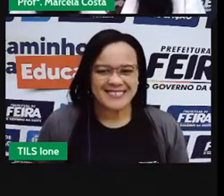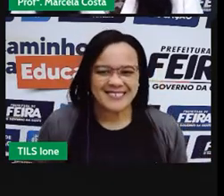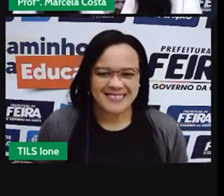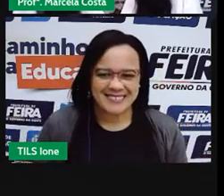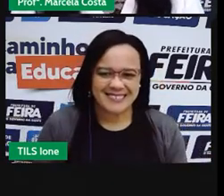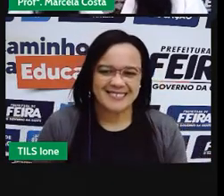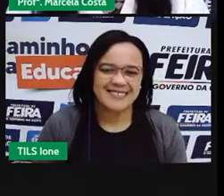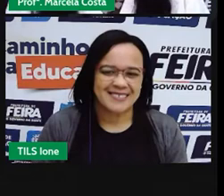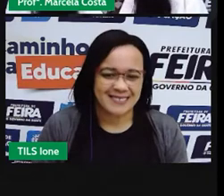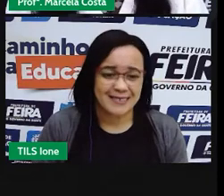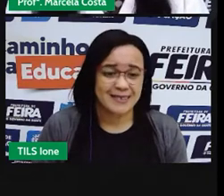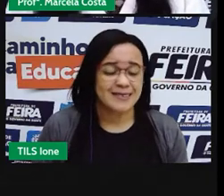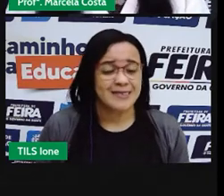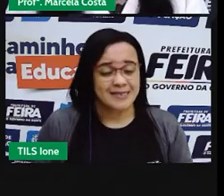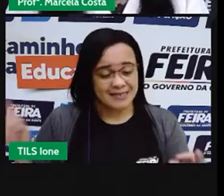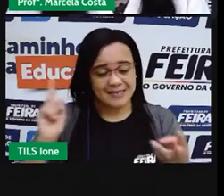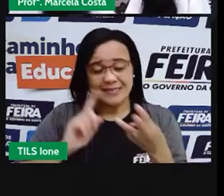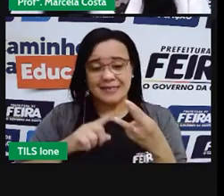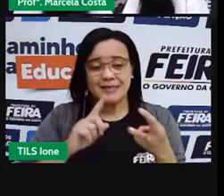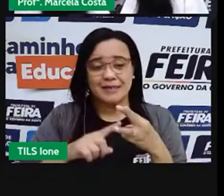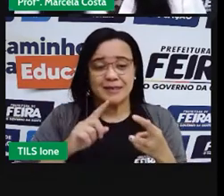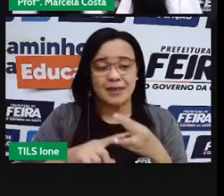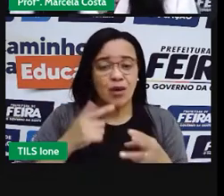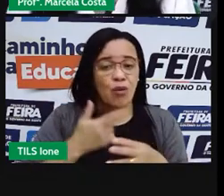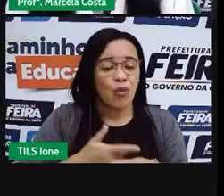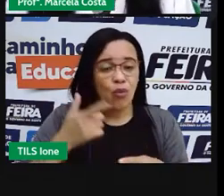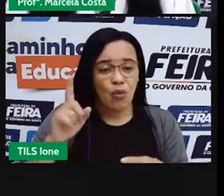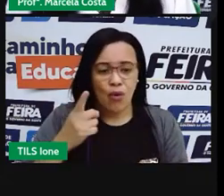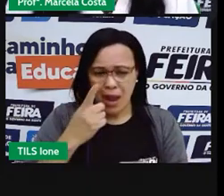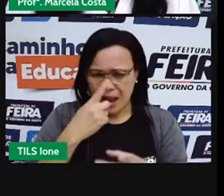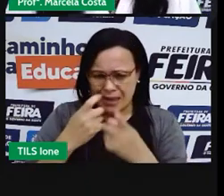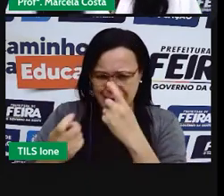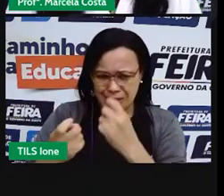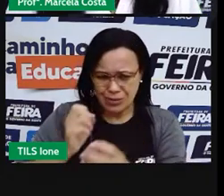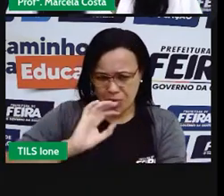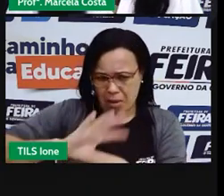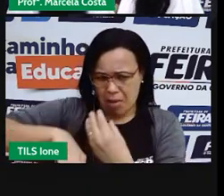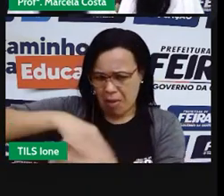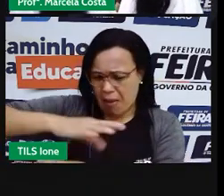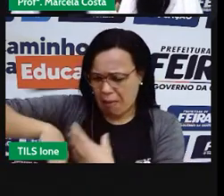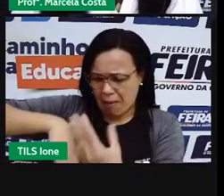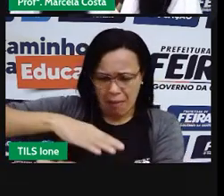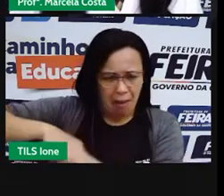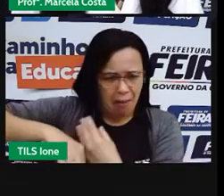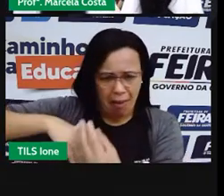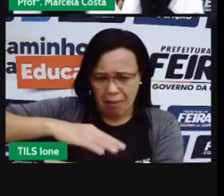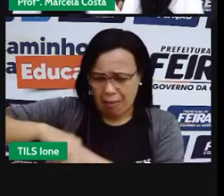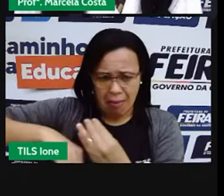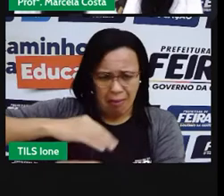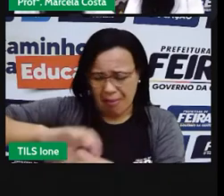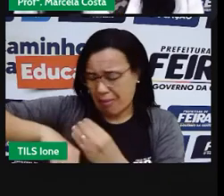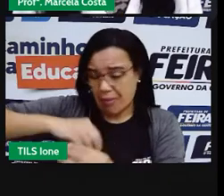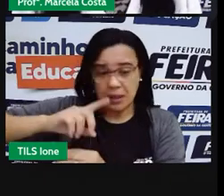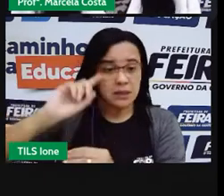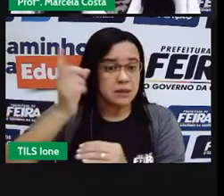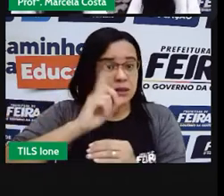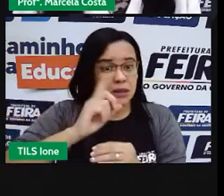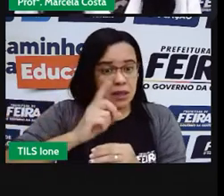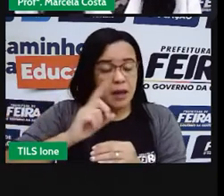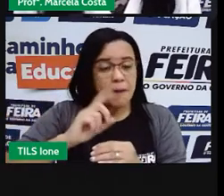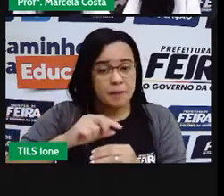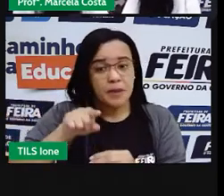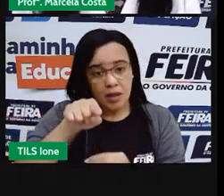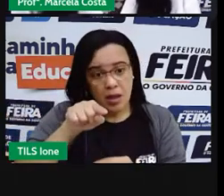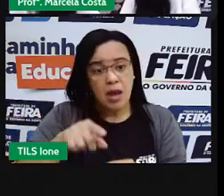Você também pode separar o lixo em casa para reciclagem. Assim, não vai ser necessário